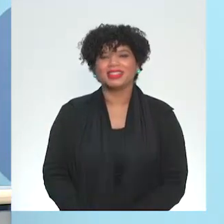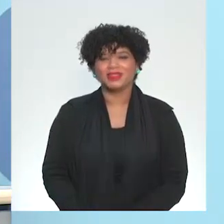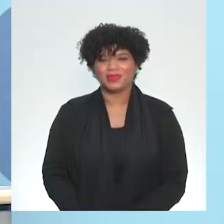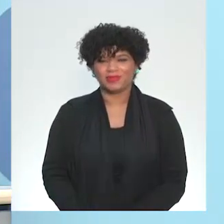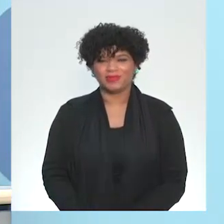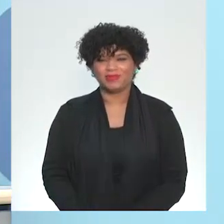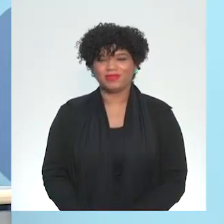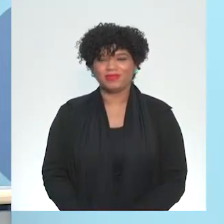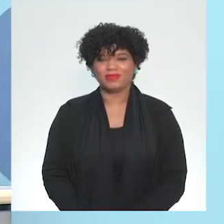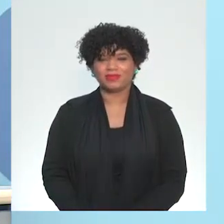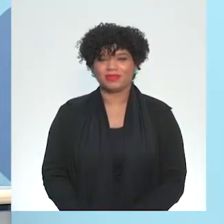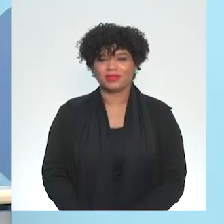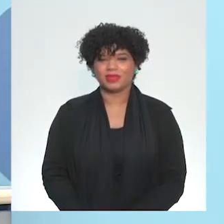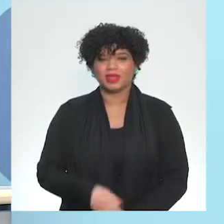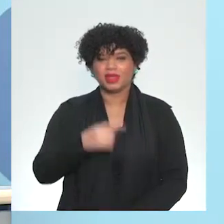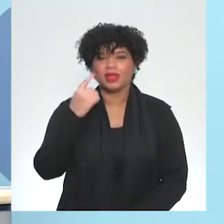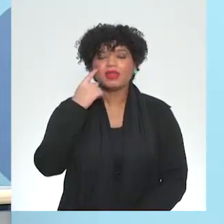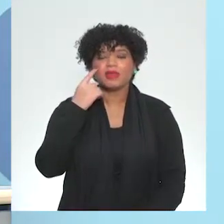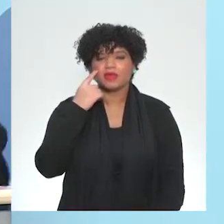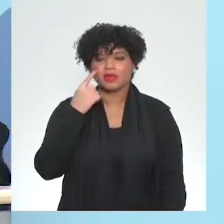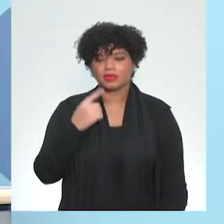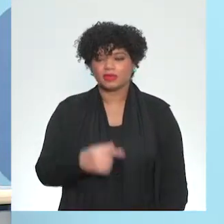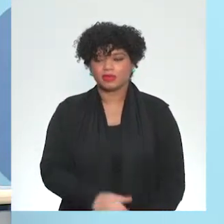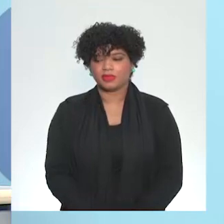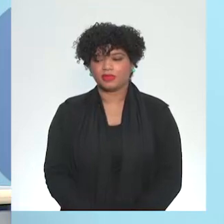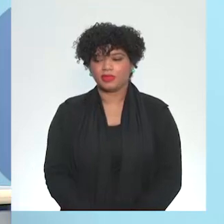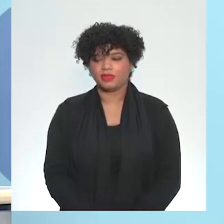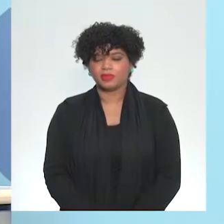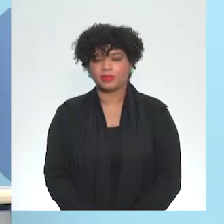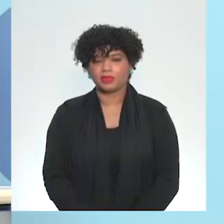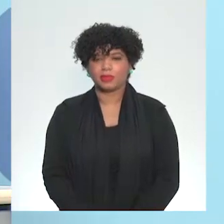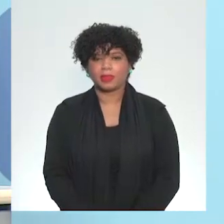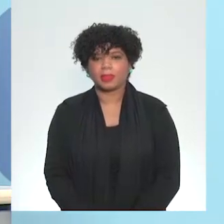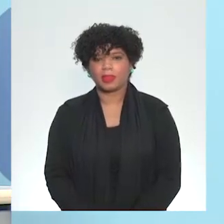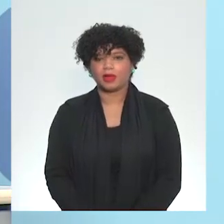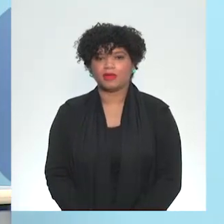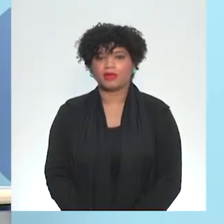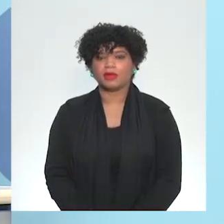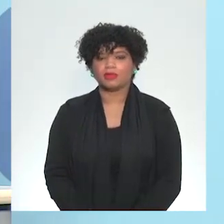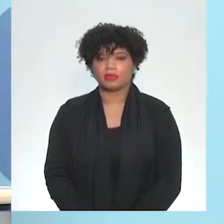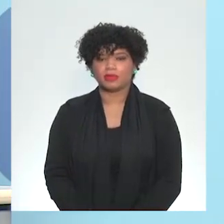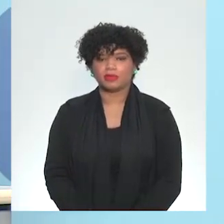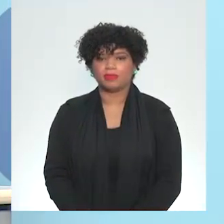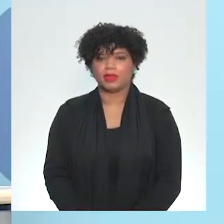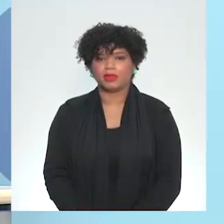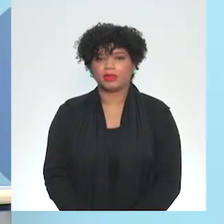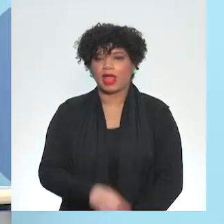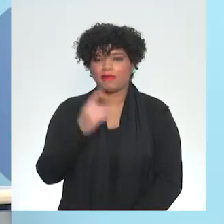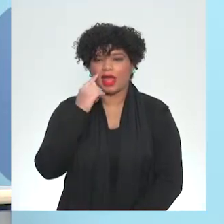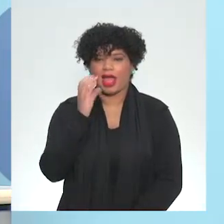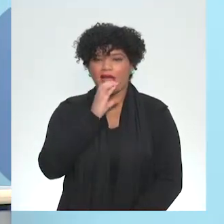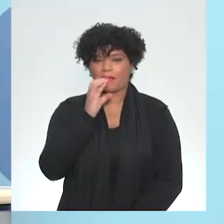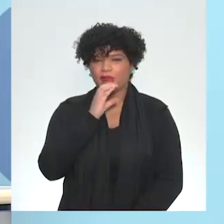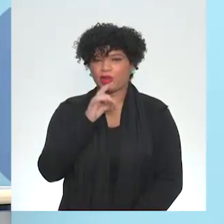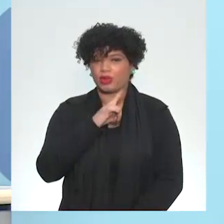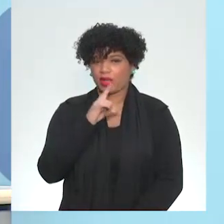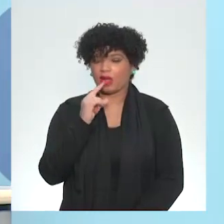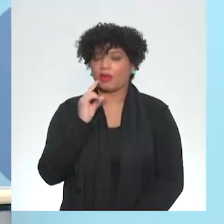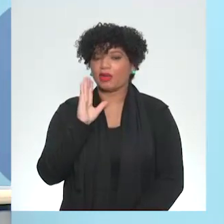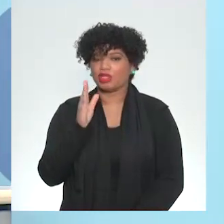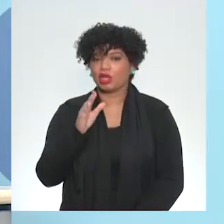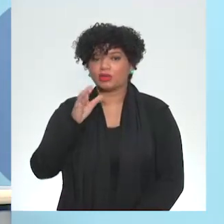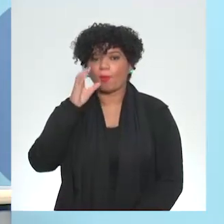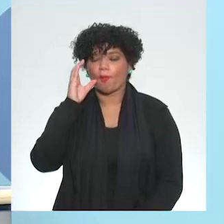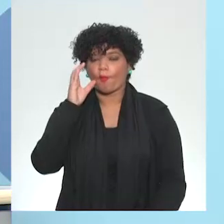Então, assim, eu trouxe, na verdade, eu vou dizer, eu dei uma leve roubada. Uma leve roubadinha. Porque eu já trouxe os